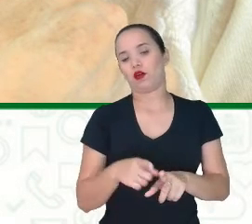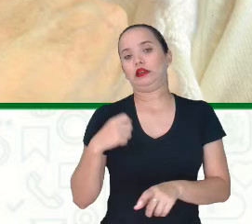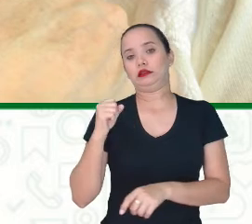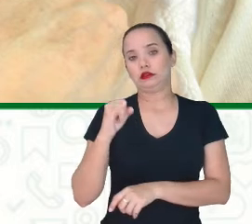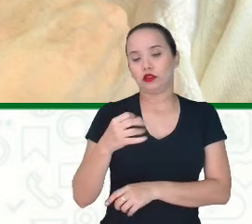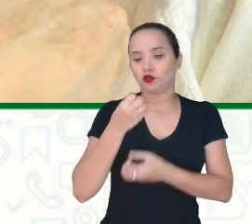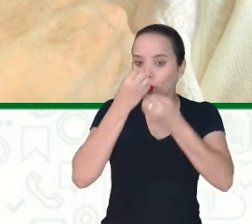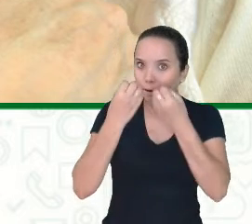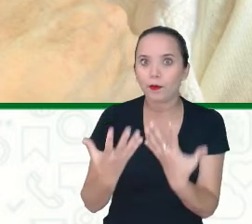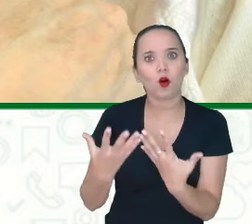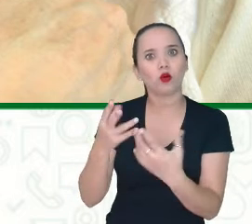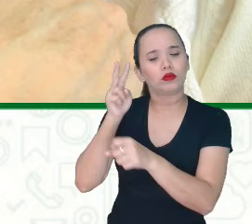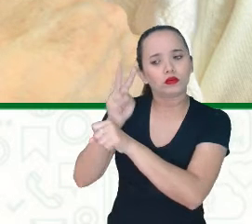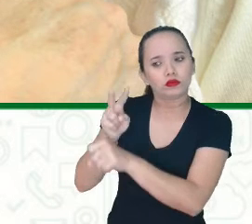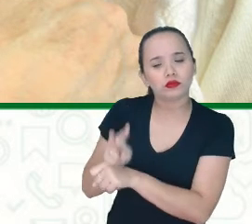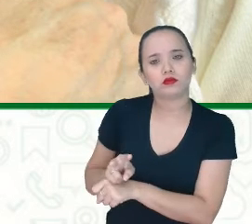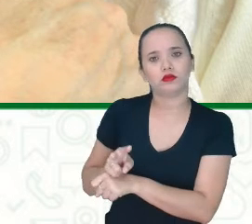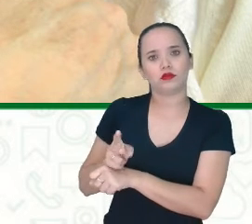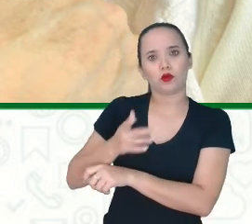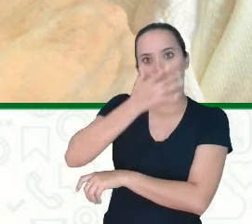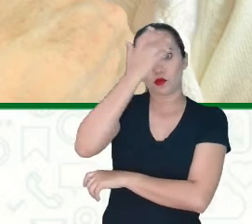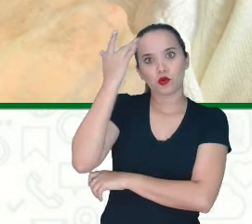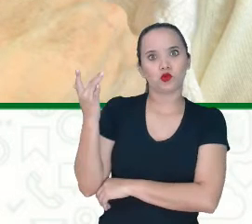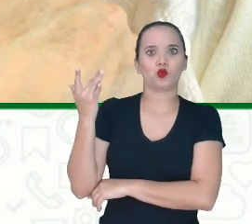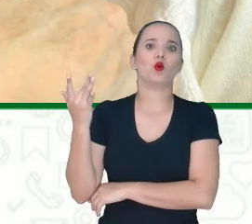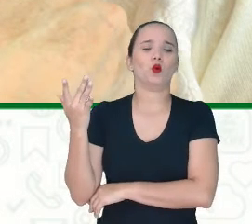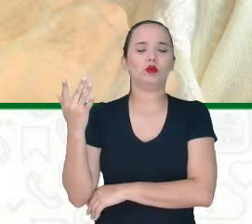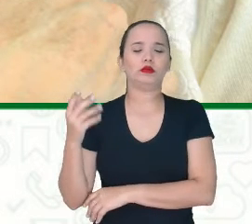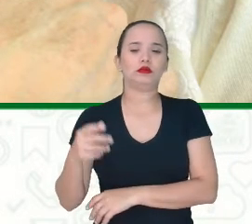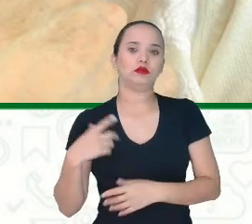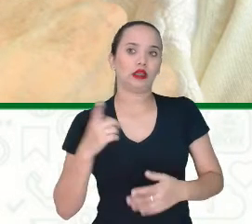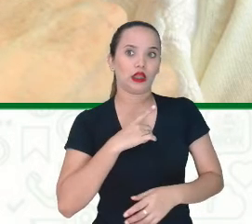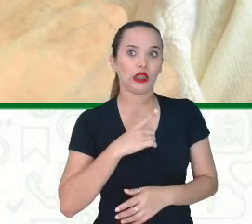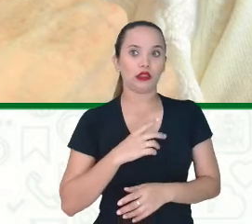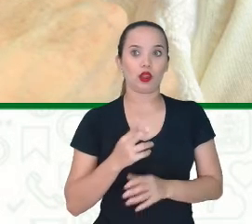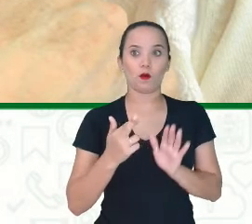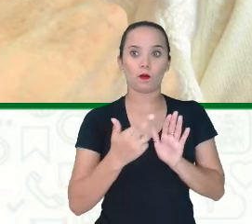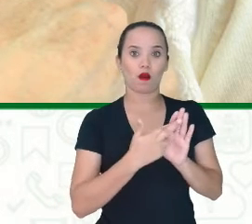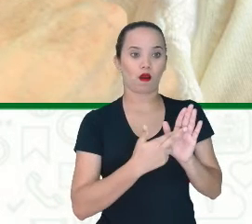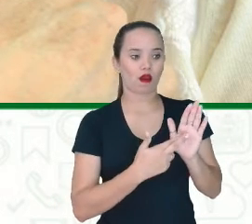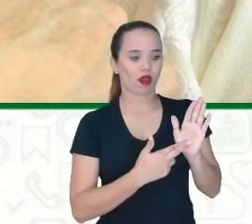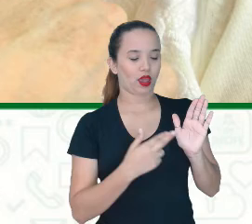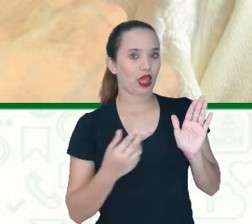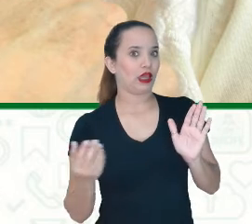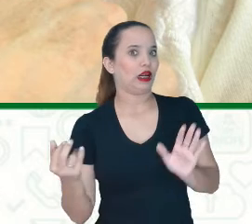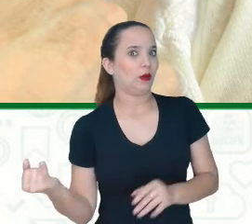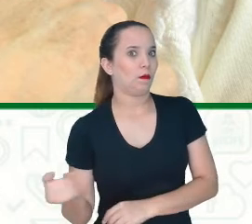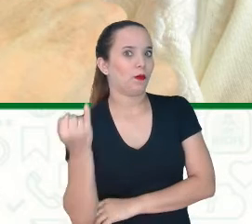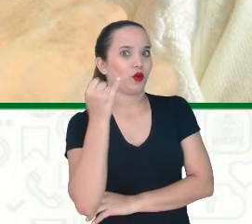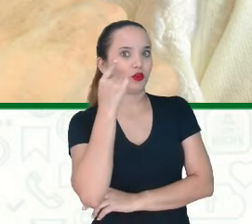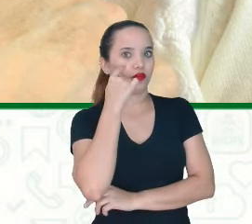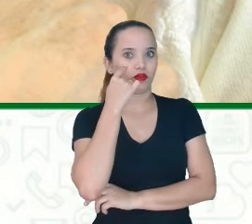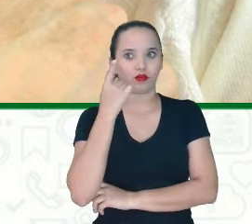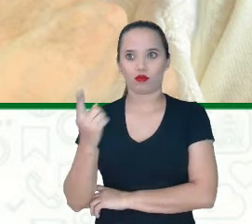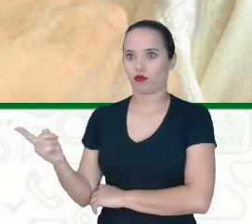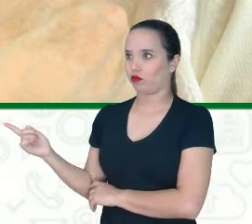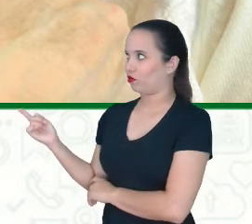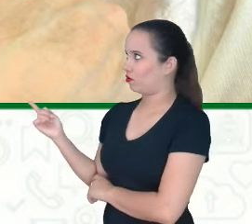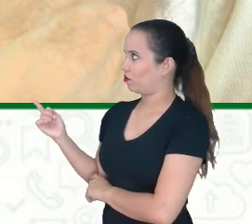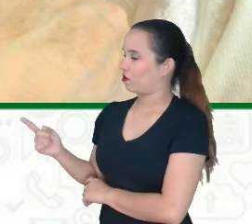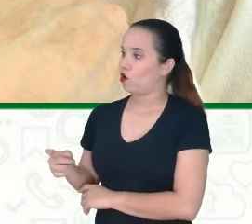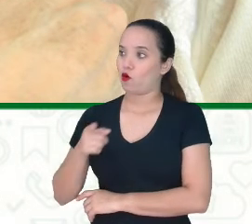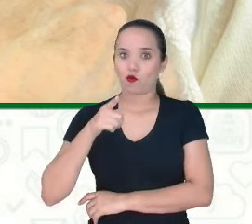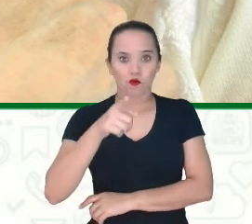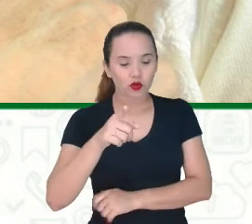Olha só Olha só Regrinha de ouro Professora Faça Pelos outros O que